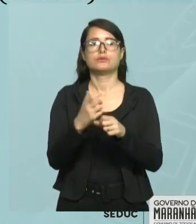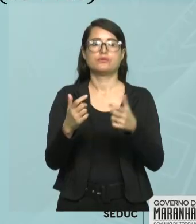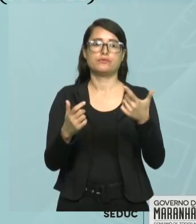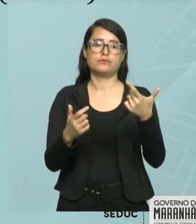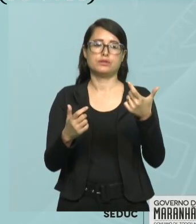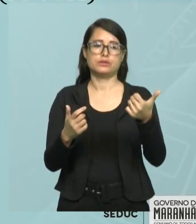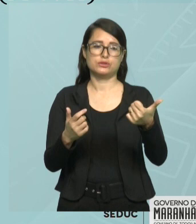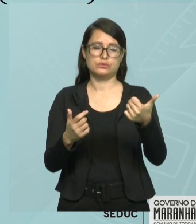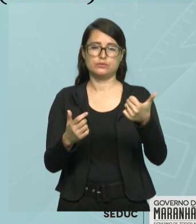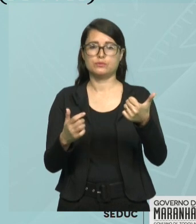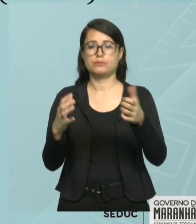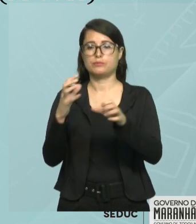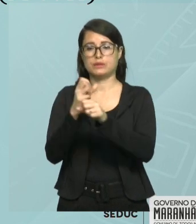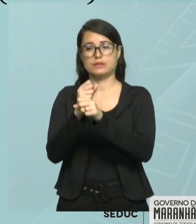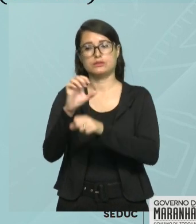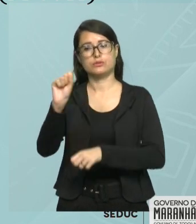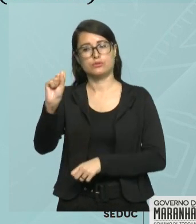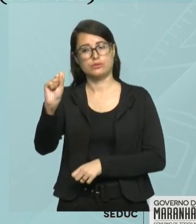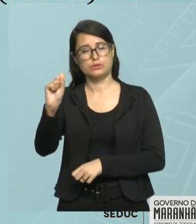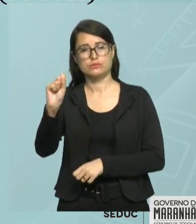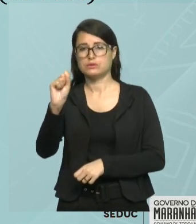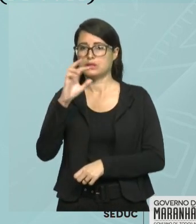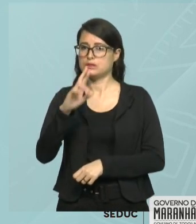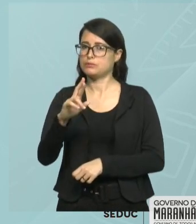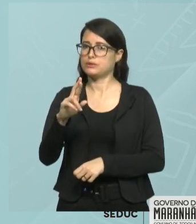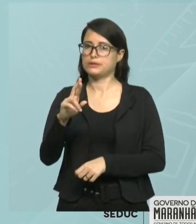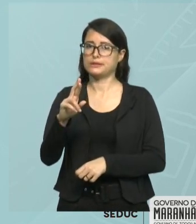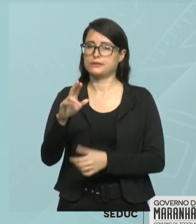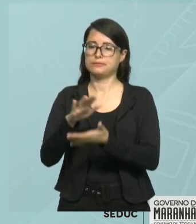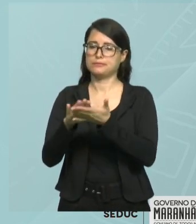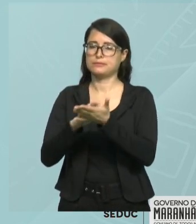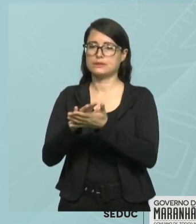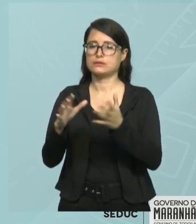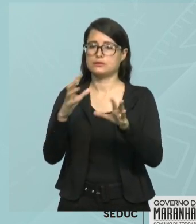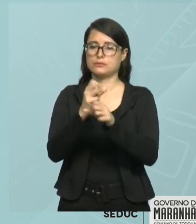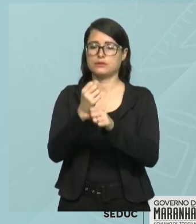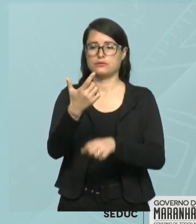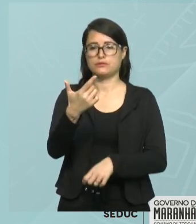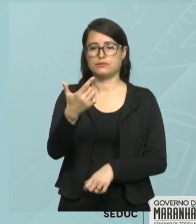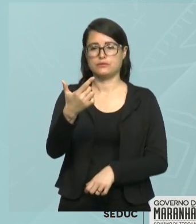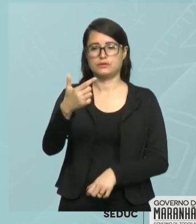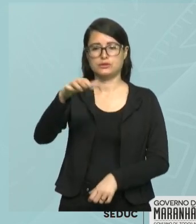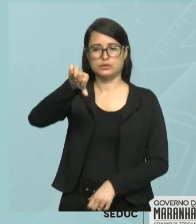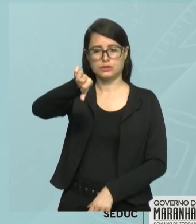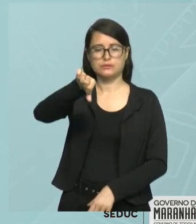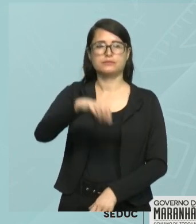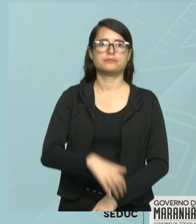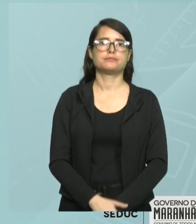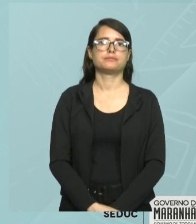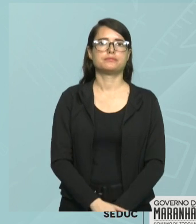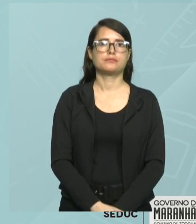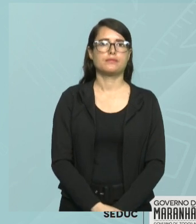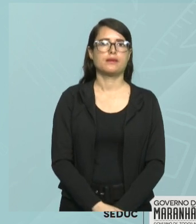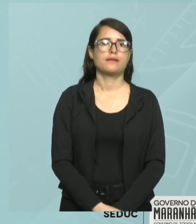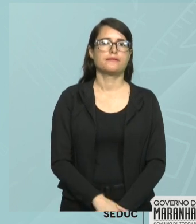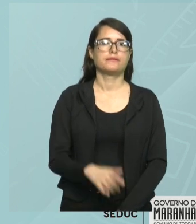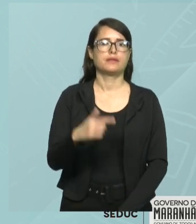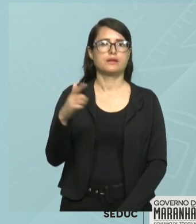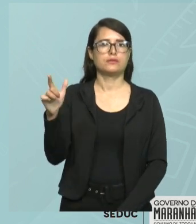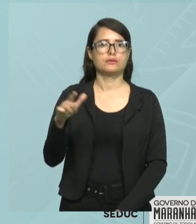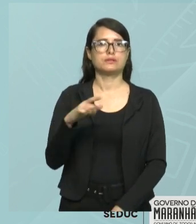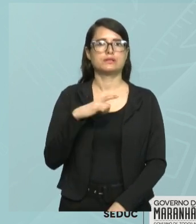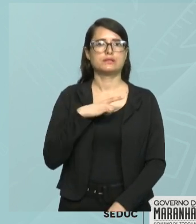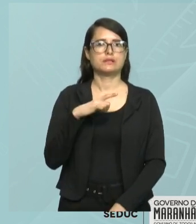que as questões colocam às vezes pra gente. E aí a outra operação, que é a interseção de conjuntos,